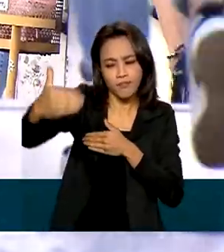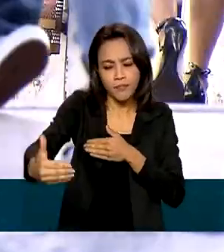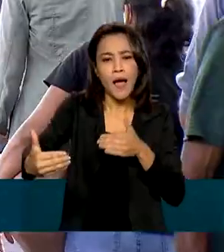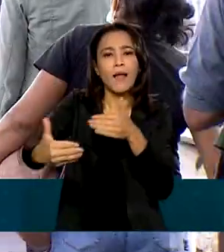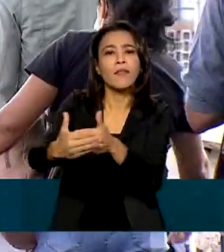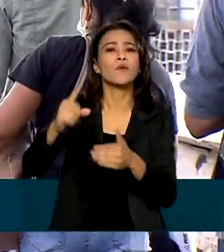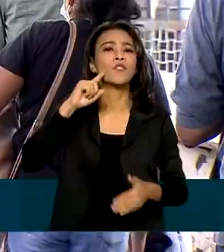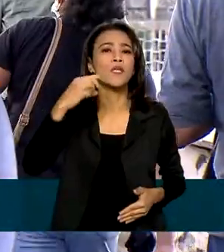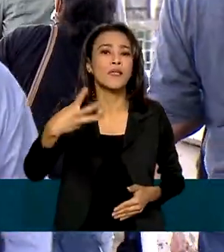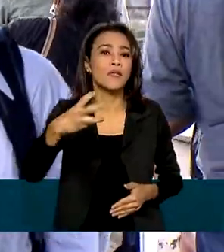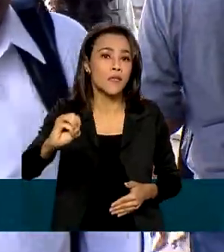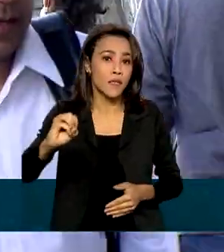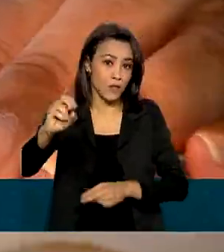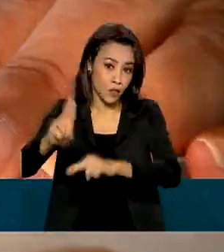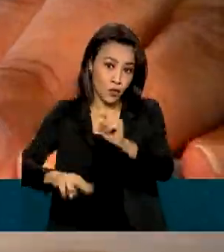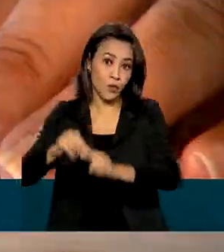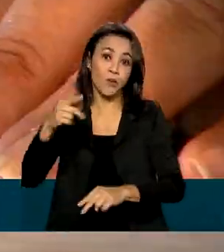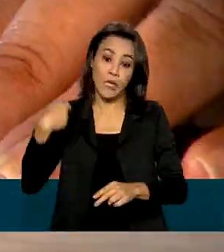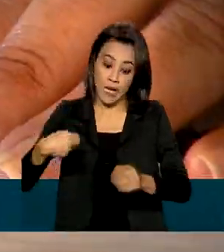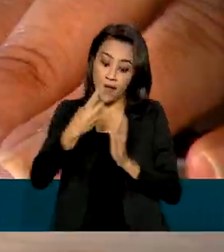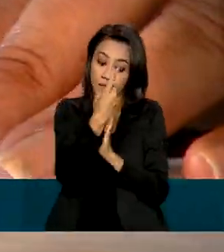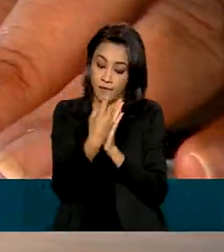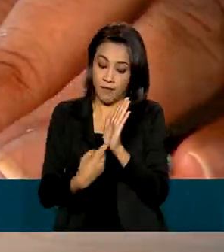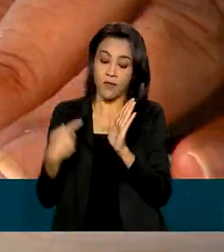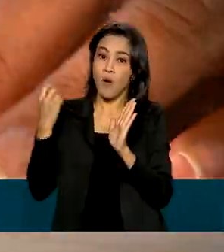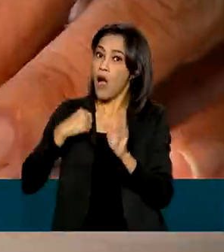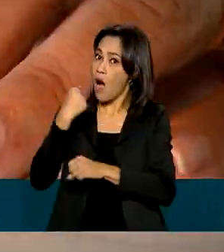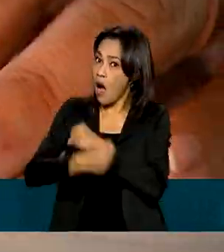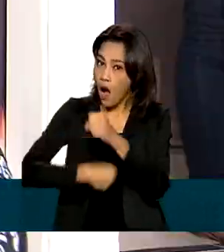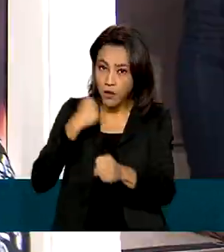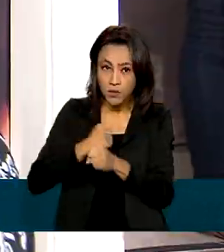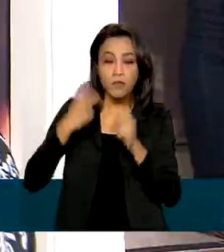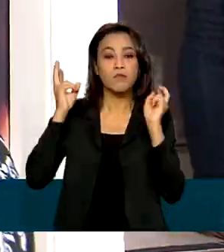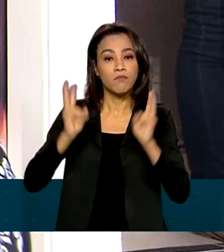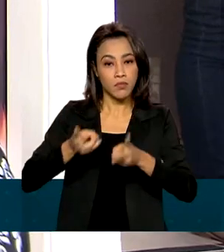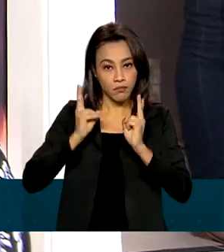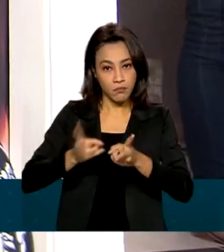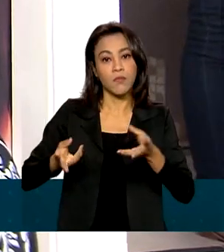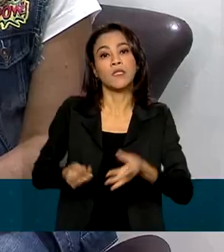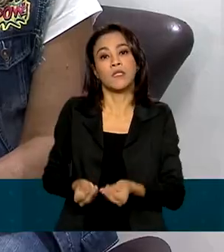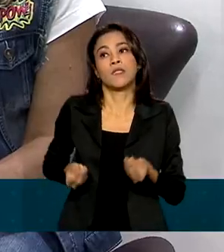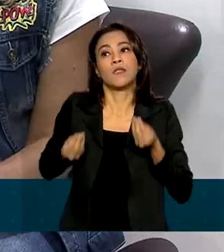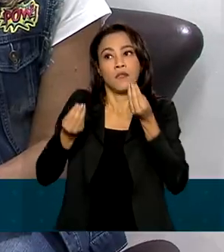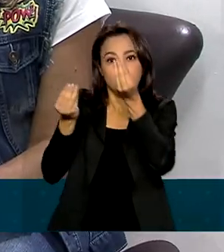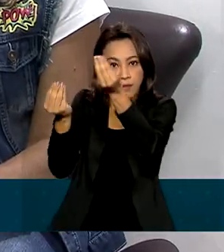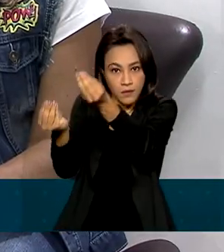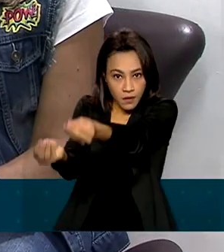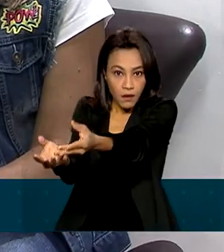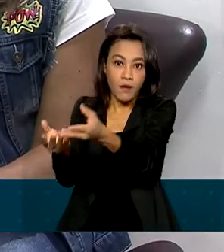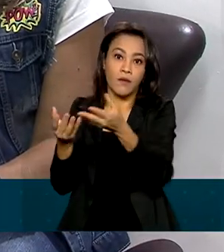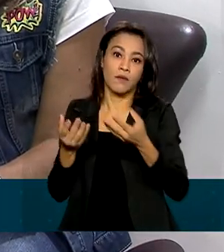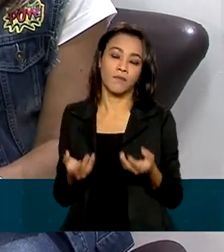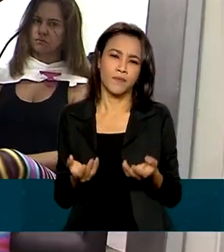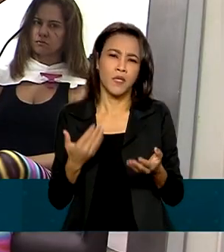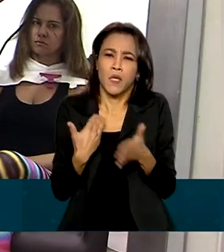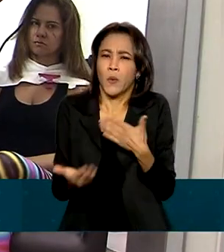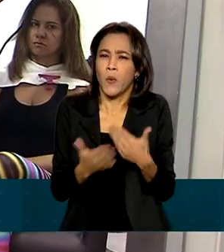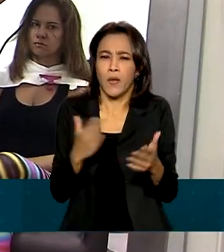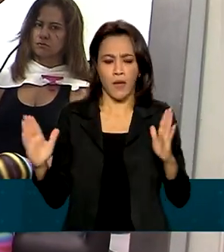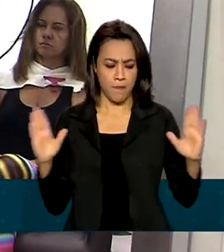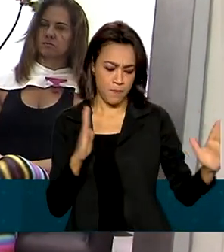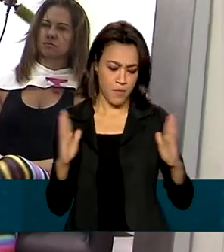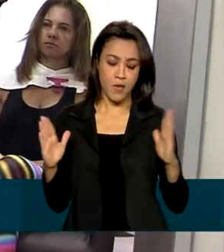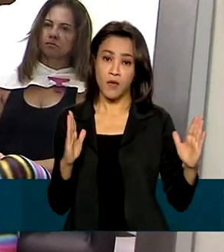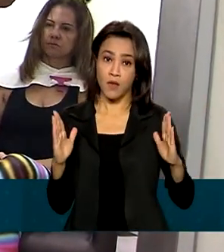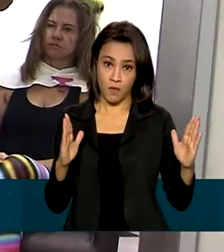declaração, ela deve ser entregue à Receita Federal todos os anos pelos microempreendedores individuais ativos, né? Em qualquer período